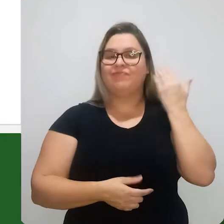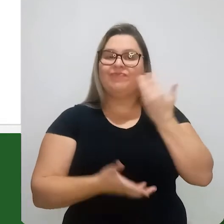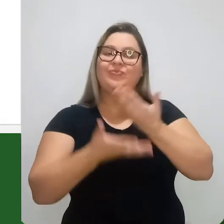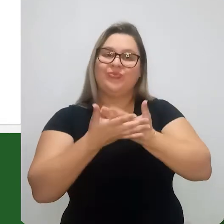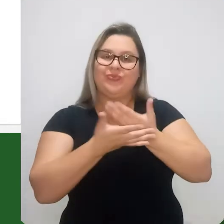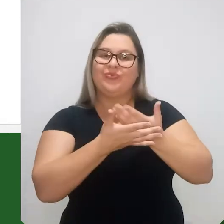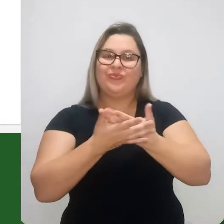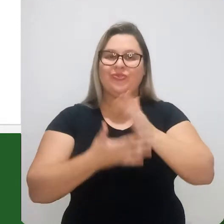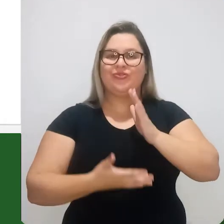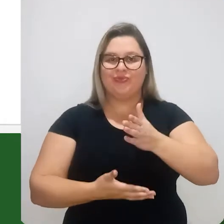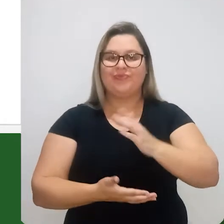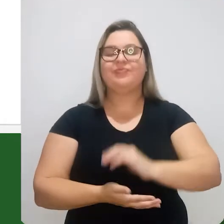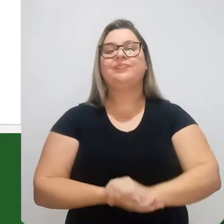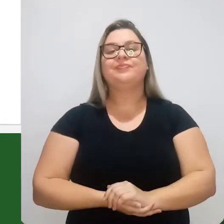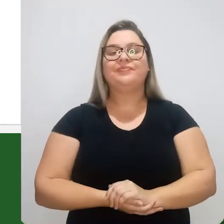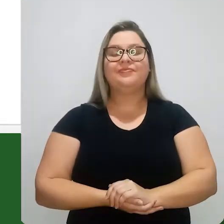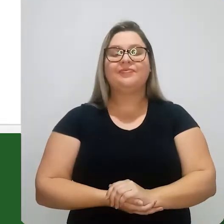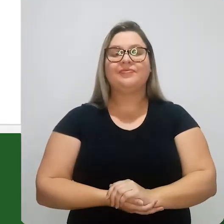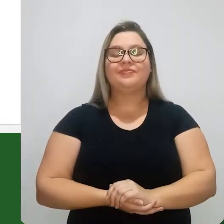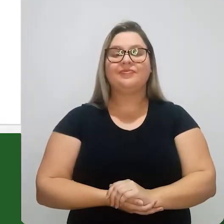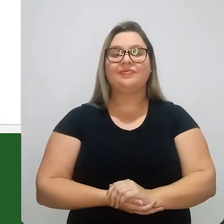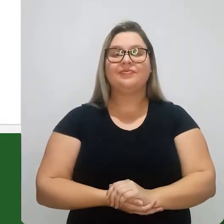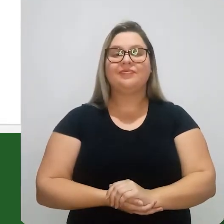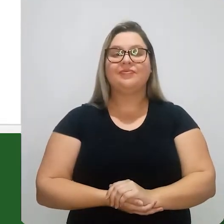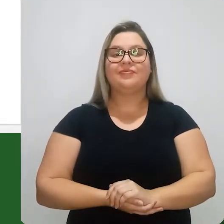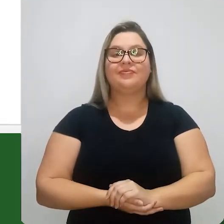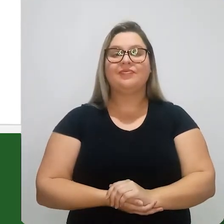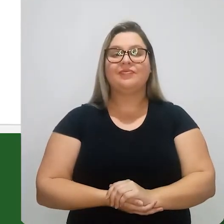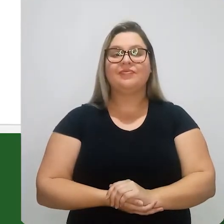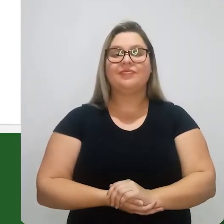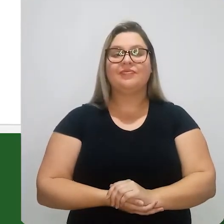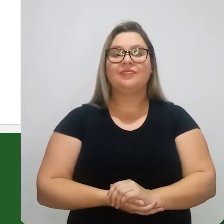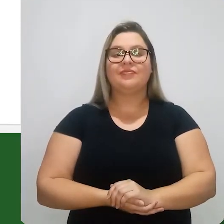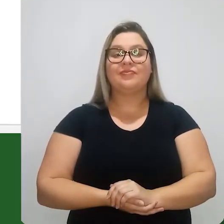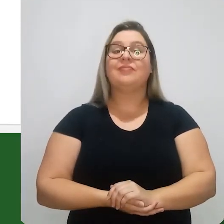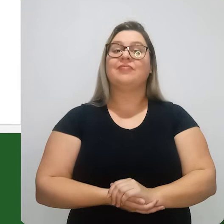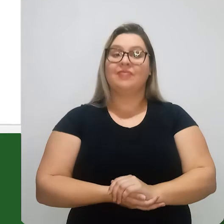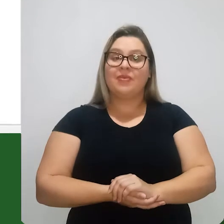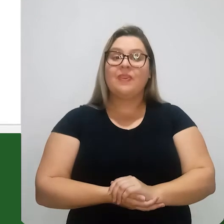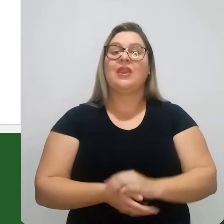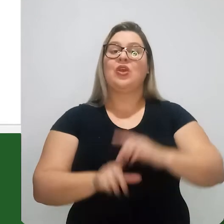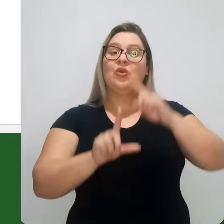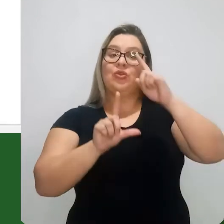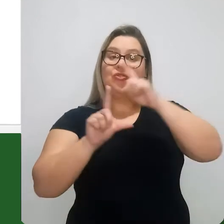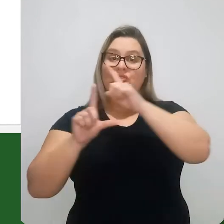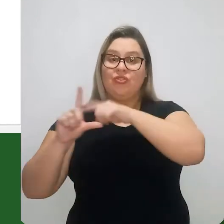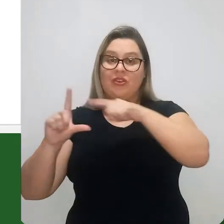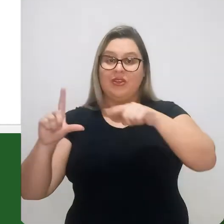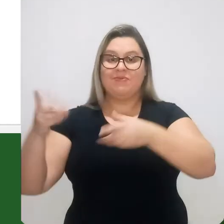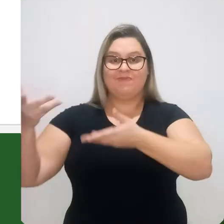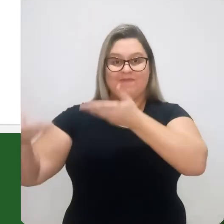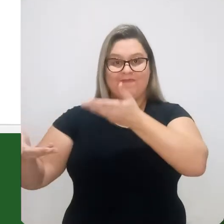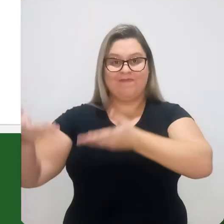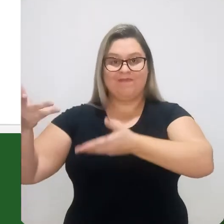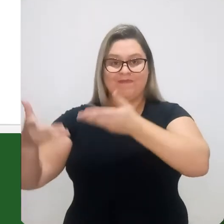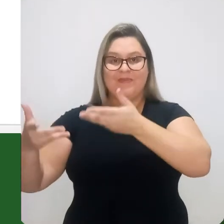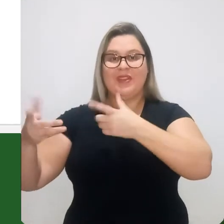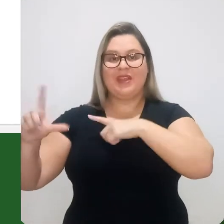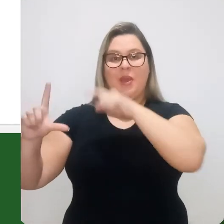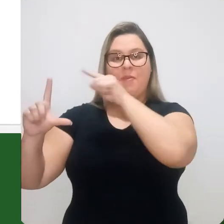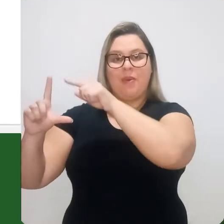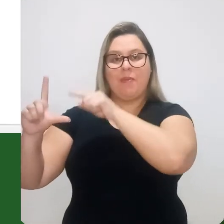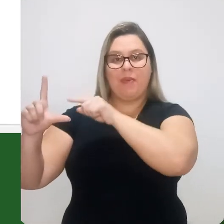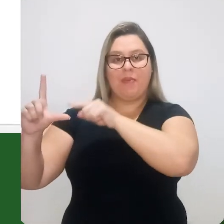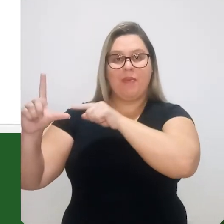também nós já estudamos isso em outras aulas. Bom, no diagrama de equilíbrio, para cada